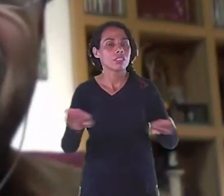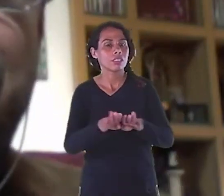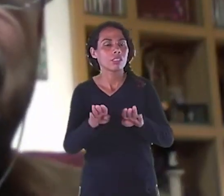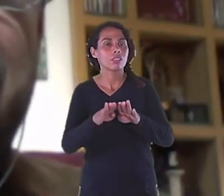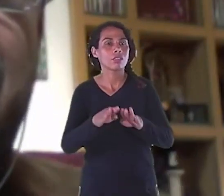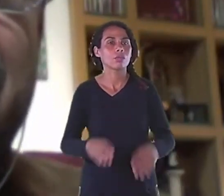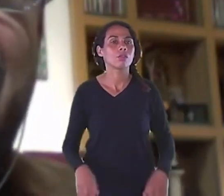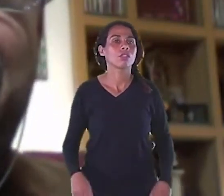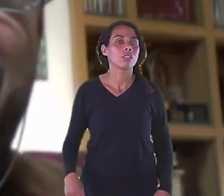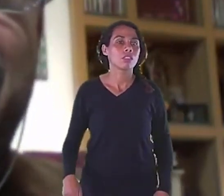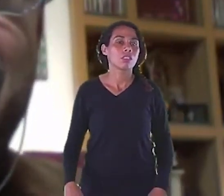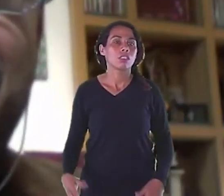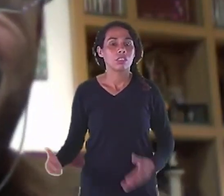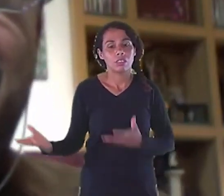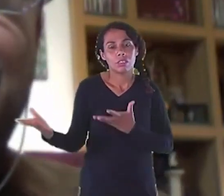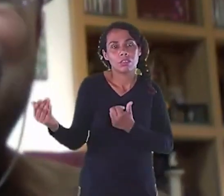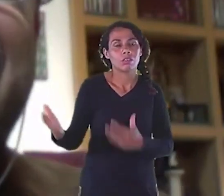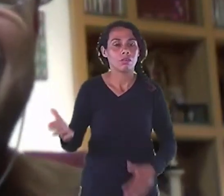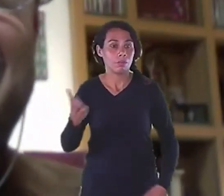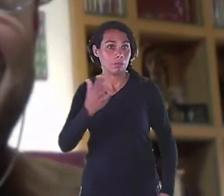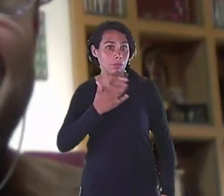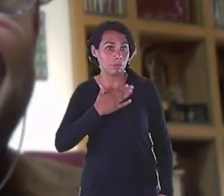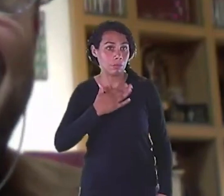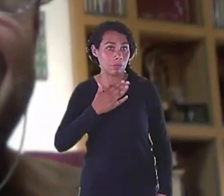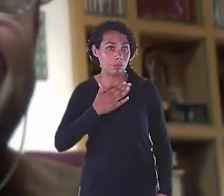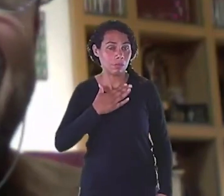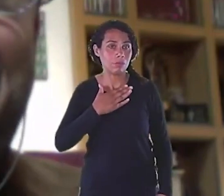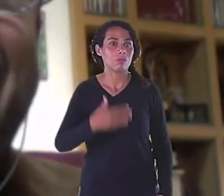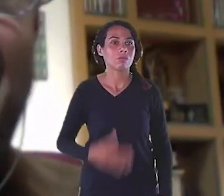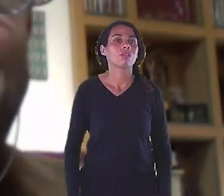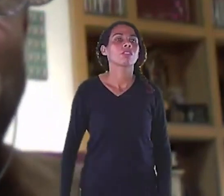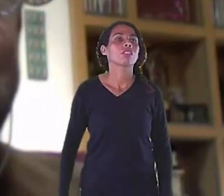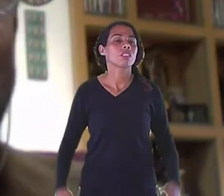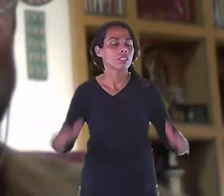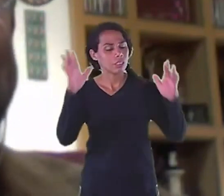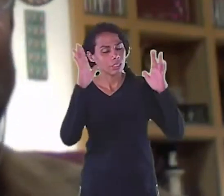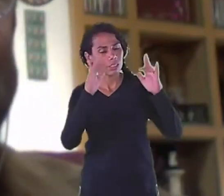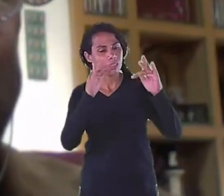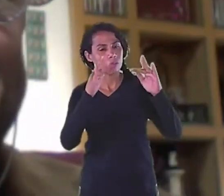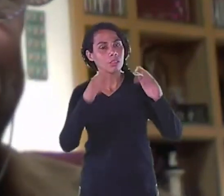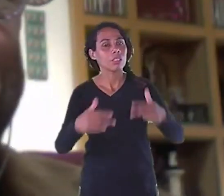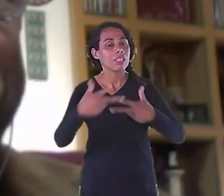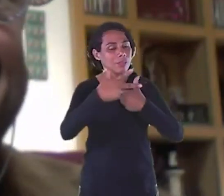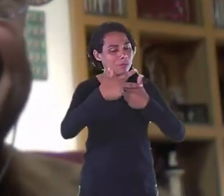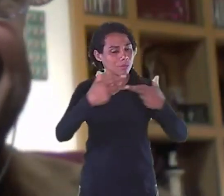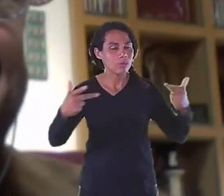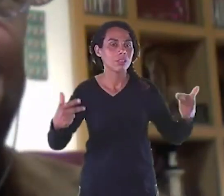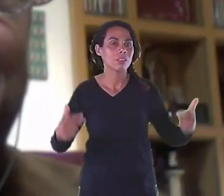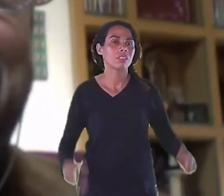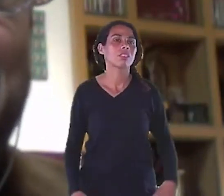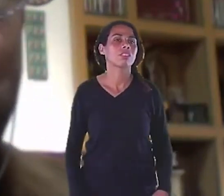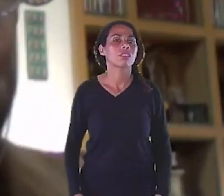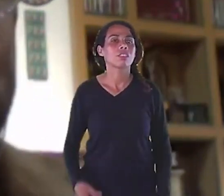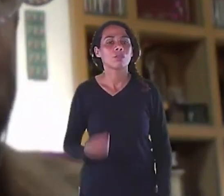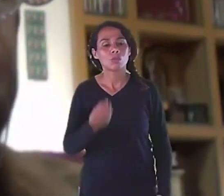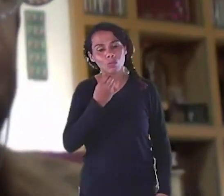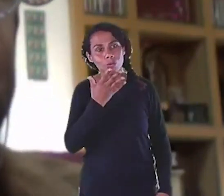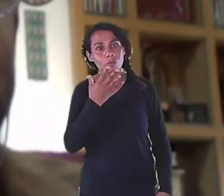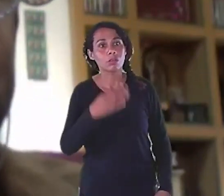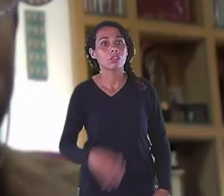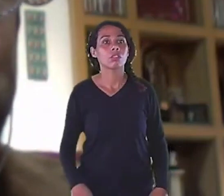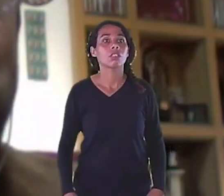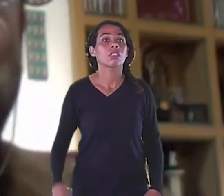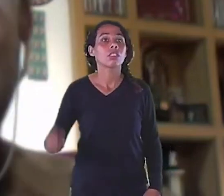Apesar que lá Não tinha A época Luz elétrica Que apagava A luz elétrica De pedra azul Ia de sete da noite A meia noite